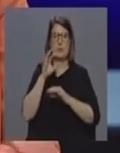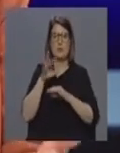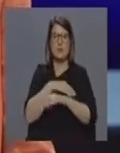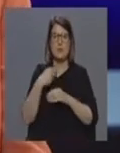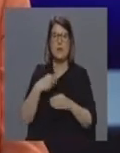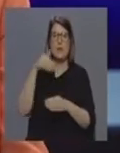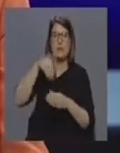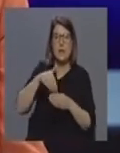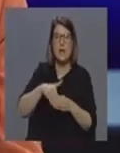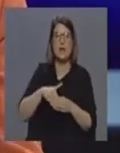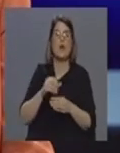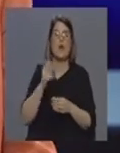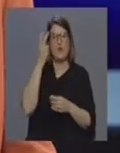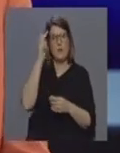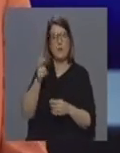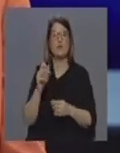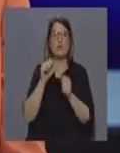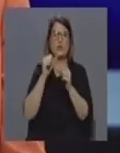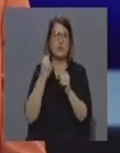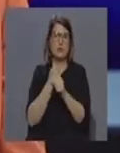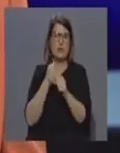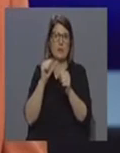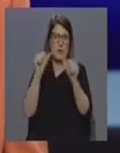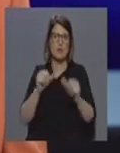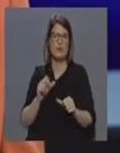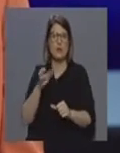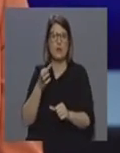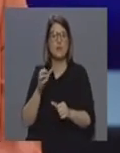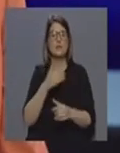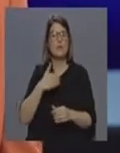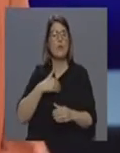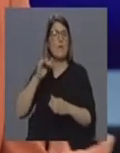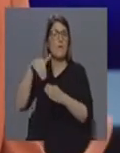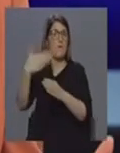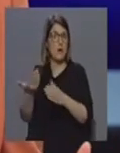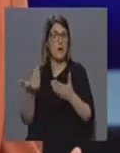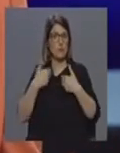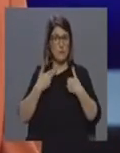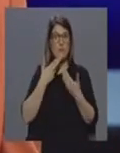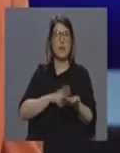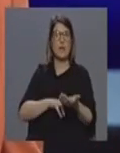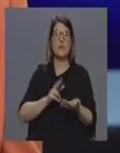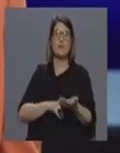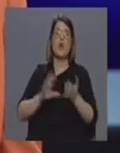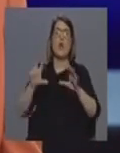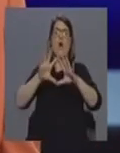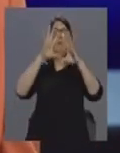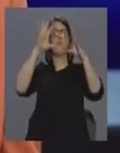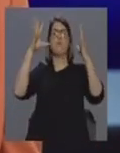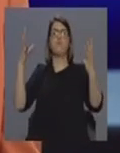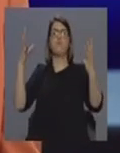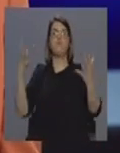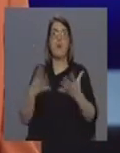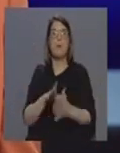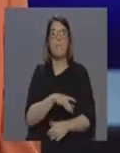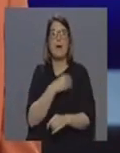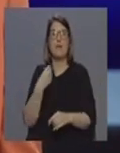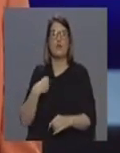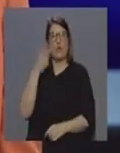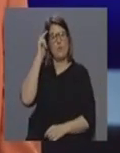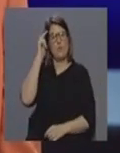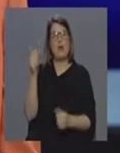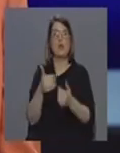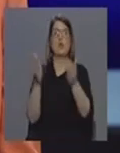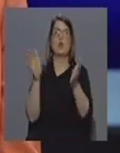ou estão fora do sistema regional de saúde que nos venham ajudar não se faria isto assim uma noção tão alargada de que agora vamos buscar os médicos reformados